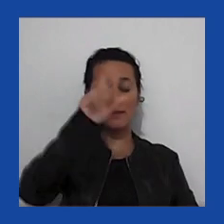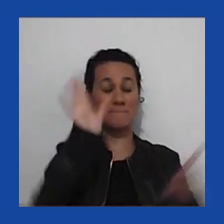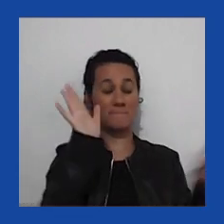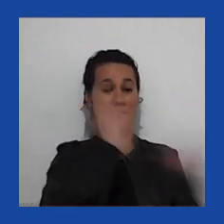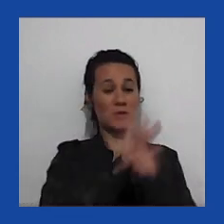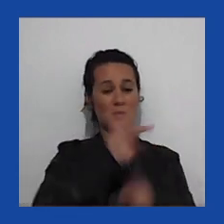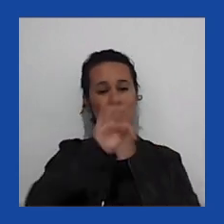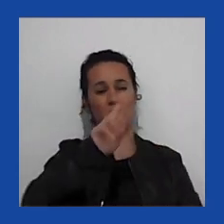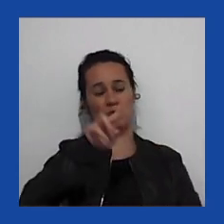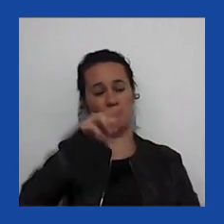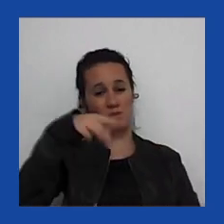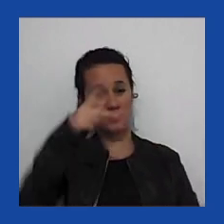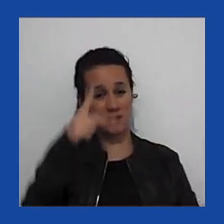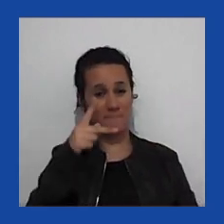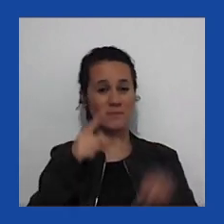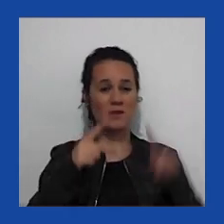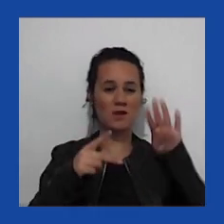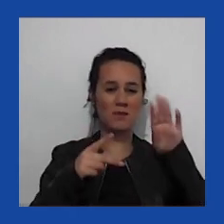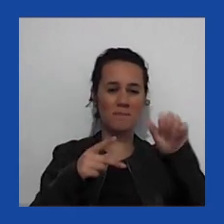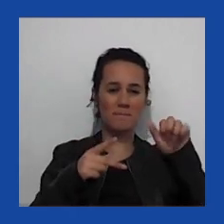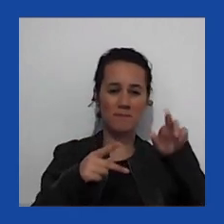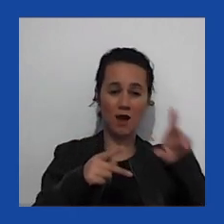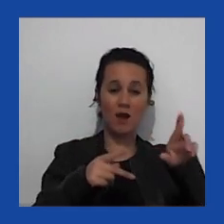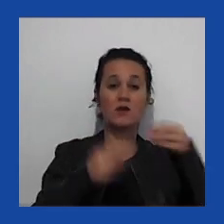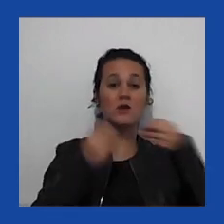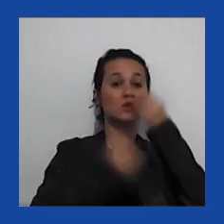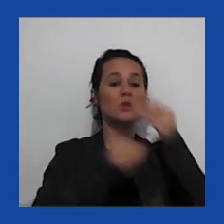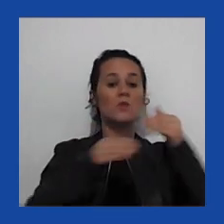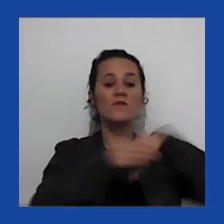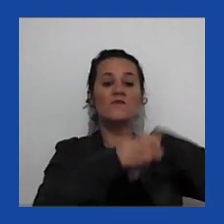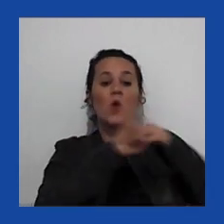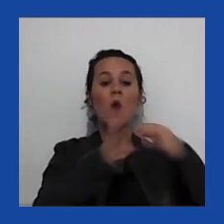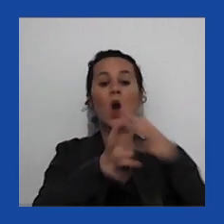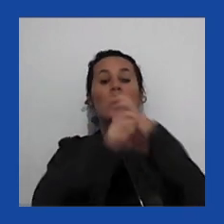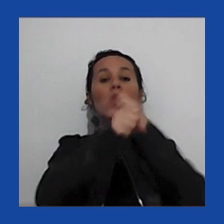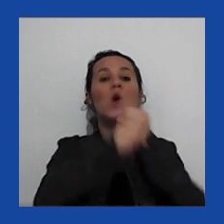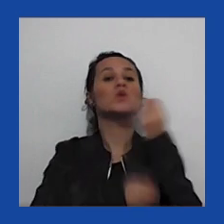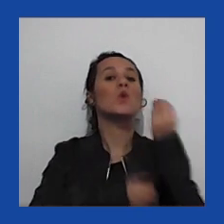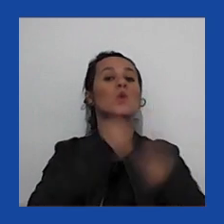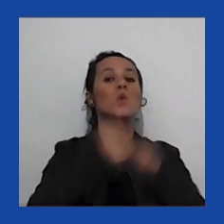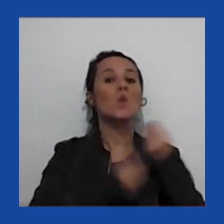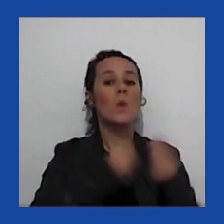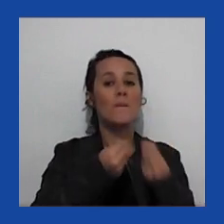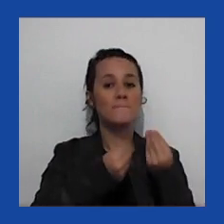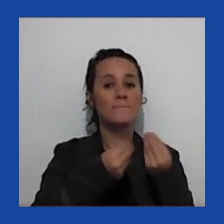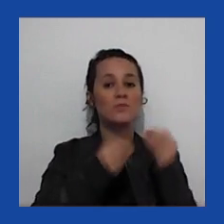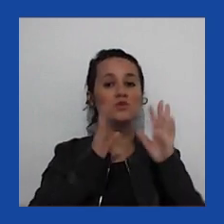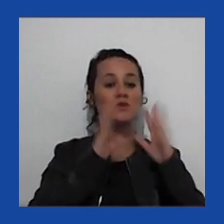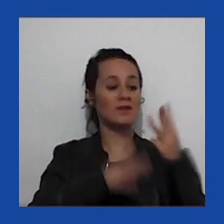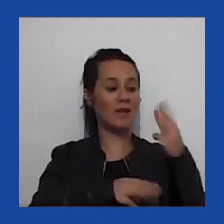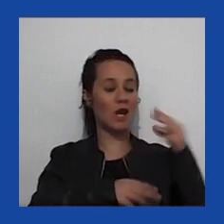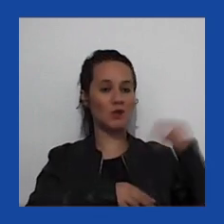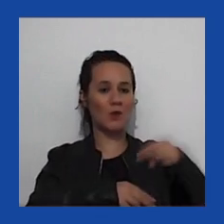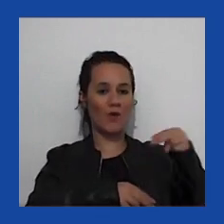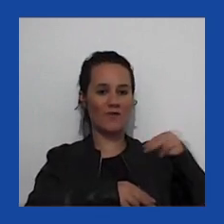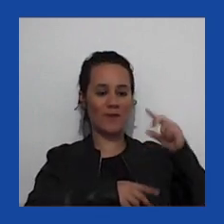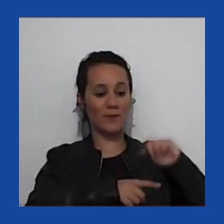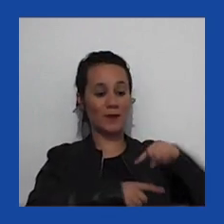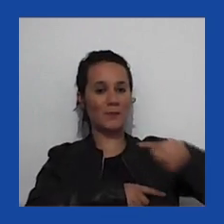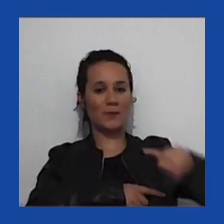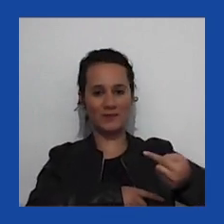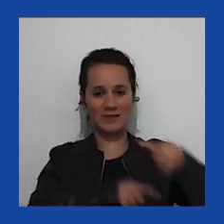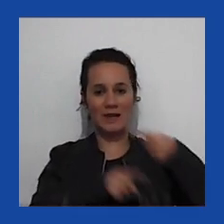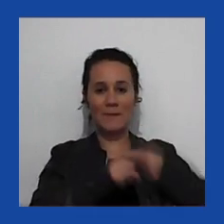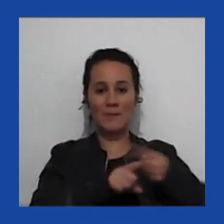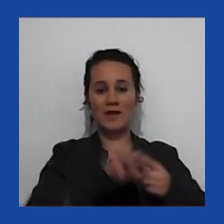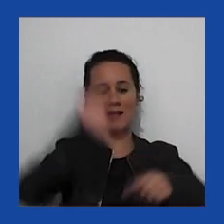e Biden sobre como contar os votos depois do 13 de novembro, não é? Porque cada estado